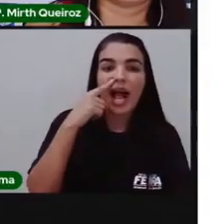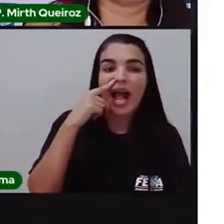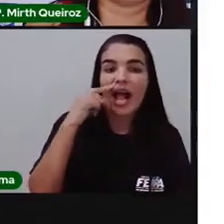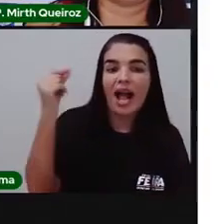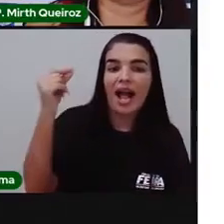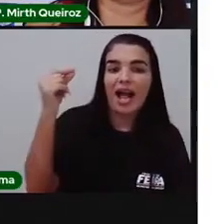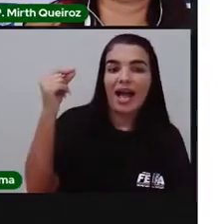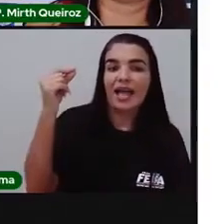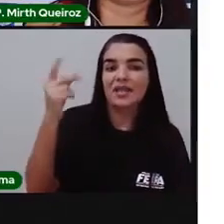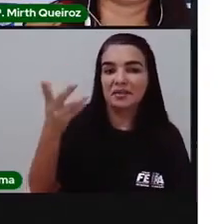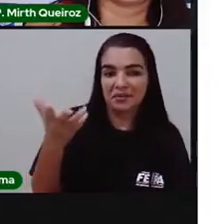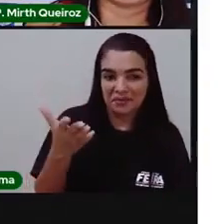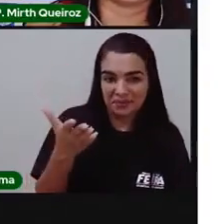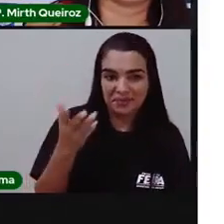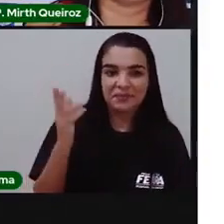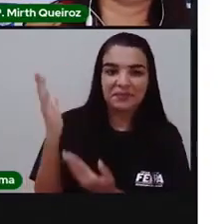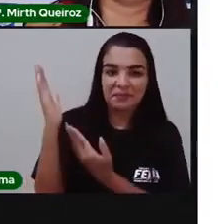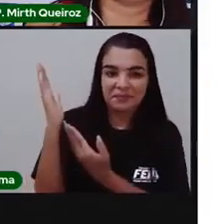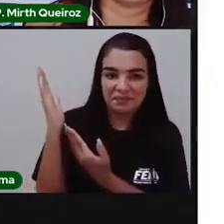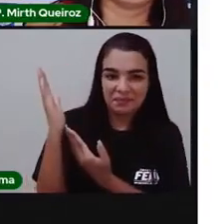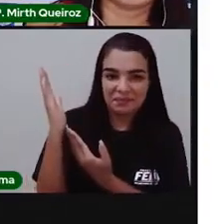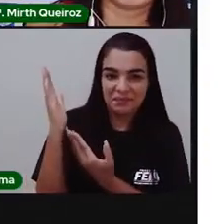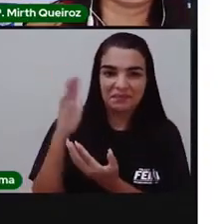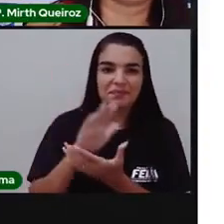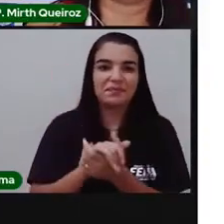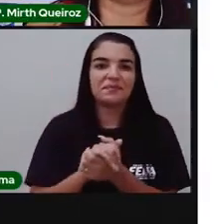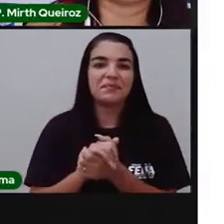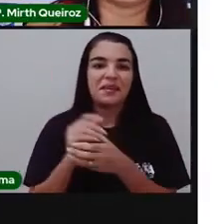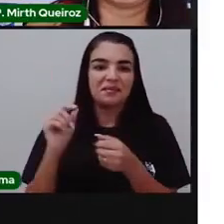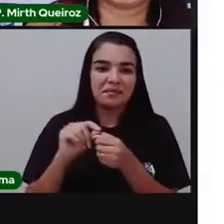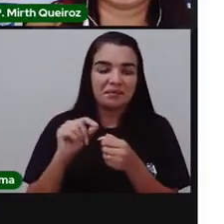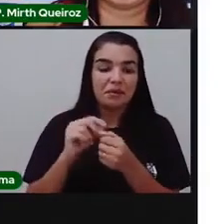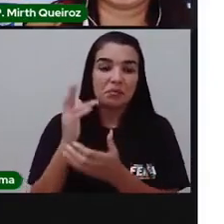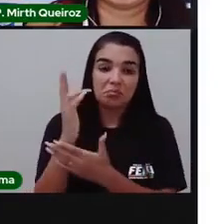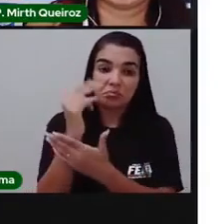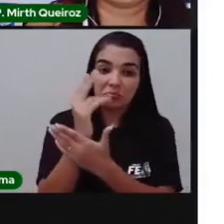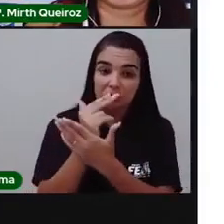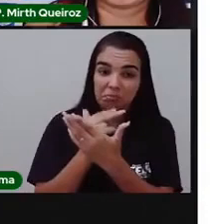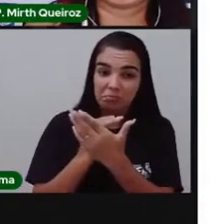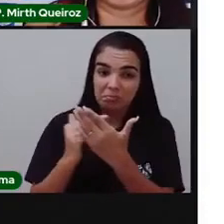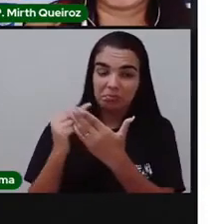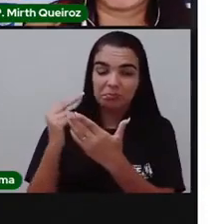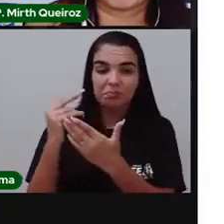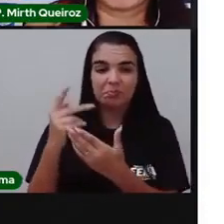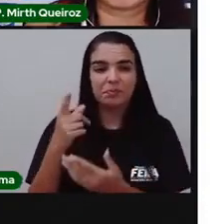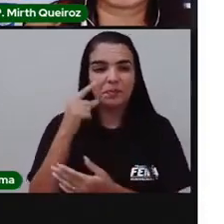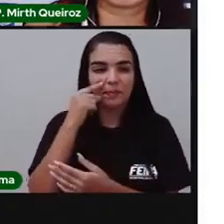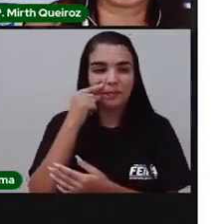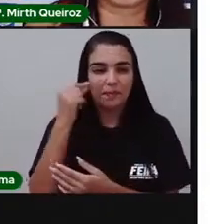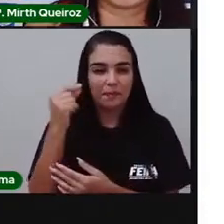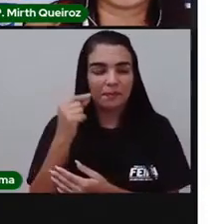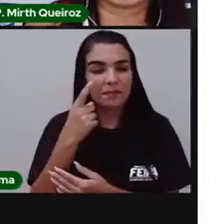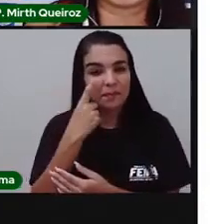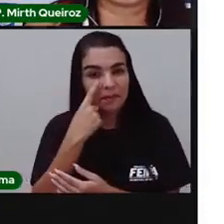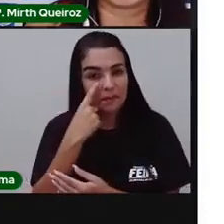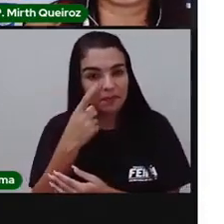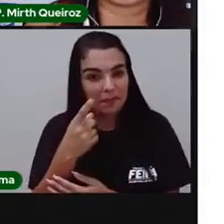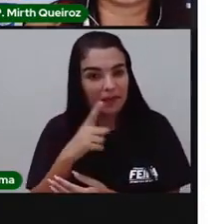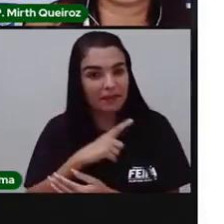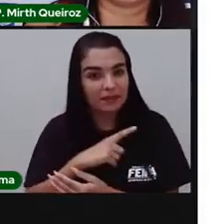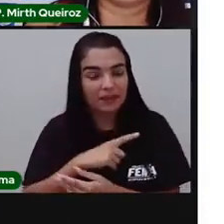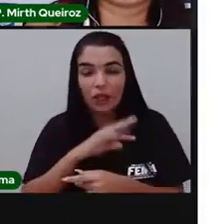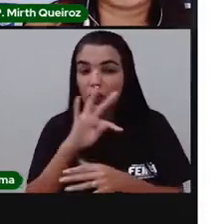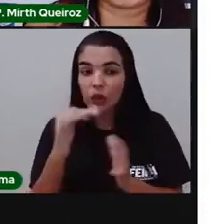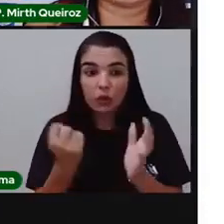maior, o outro triângulo maior, o médio e o paralelogramo. Então nós usamos todas as